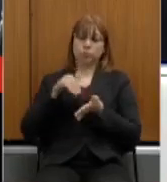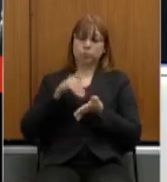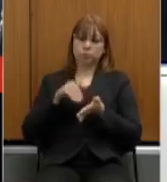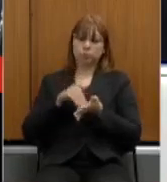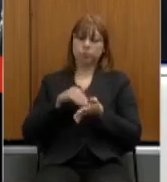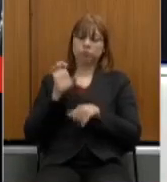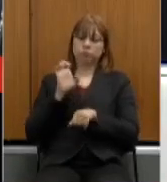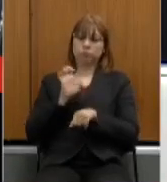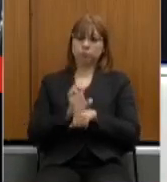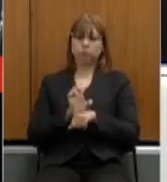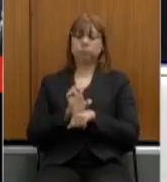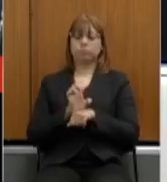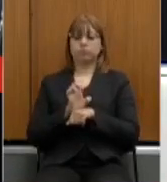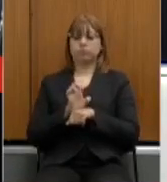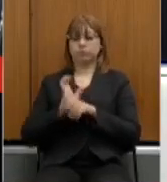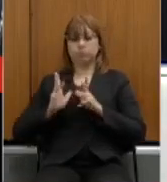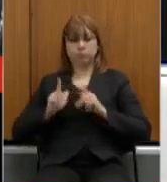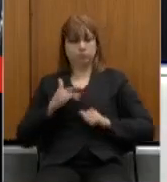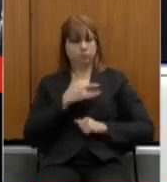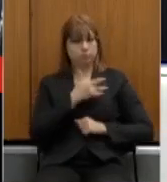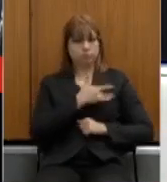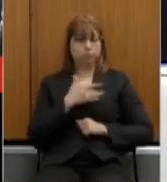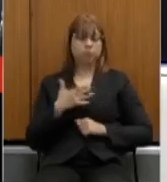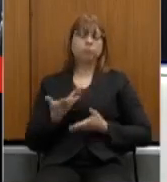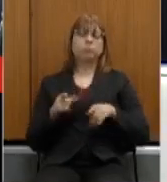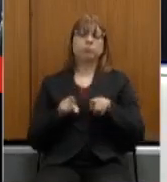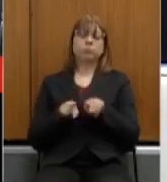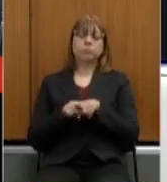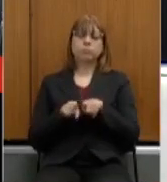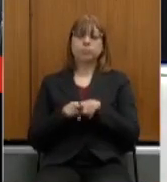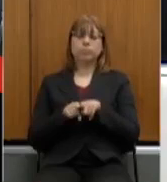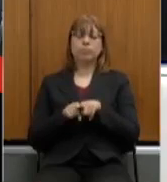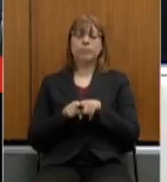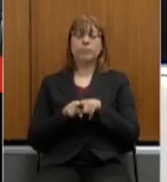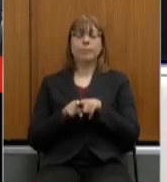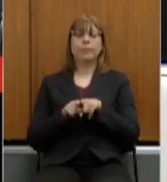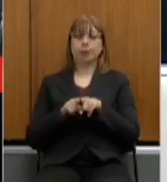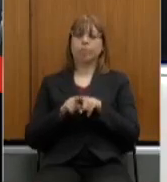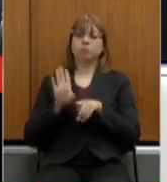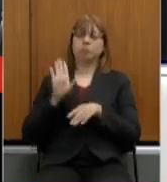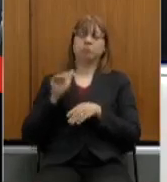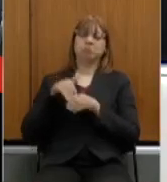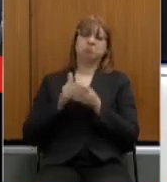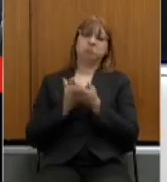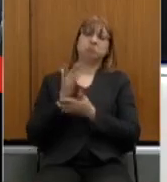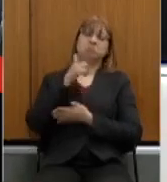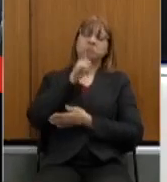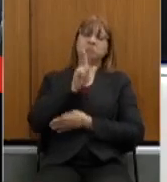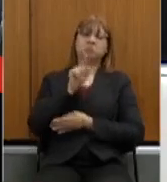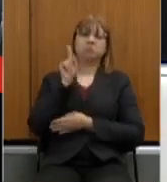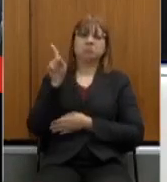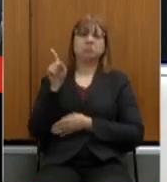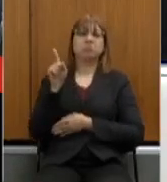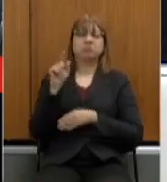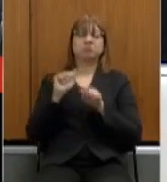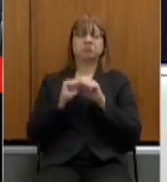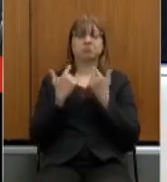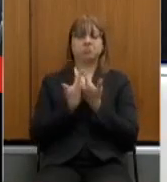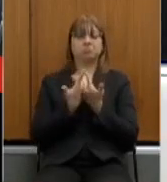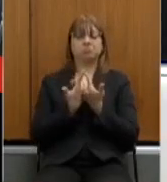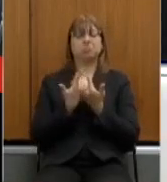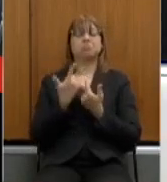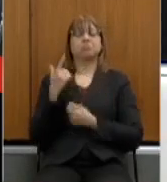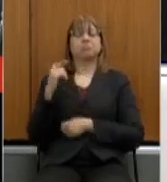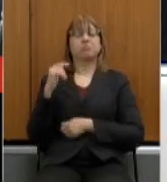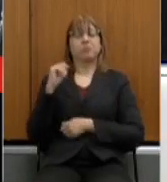Saneamento em 2007 por unanimidade foi eleito presidente da Assembleia Legislativa do Rio Grande do Sul nos